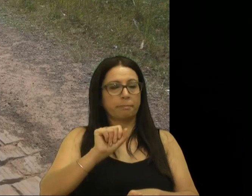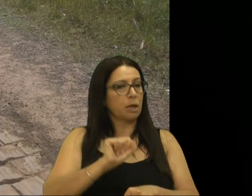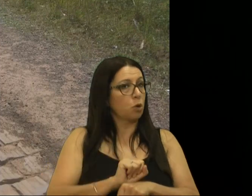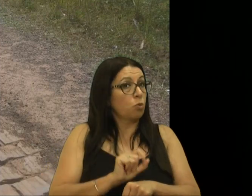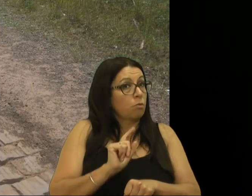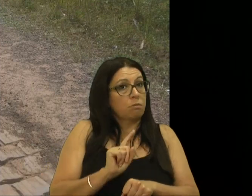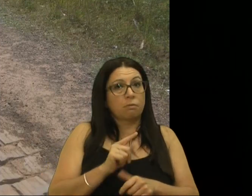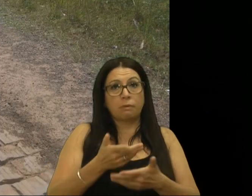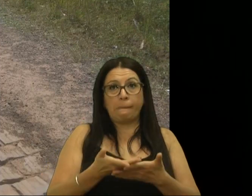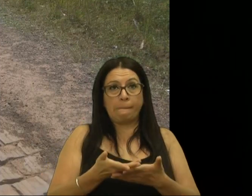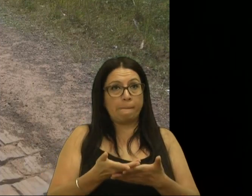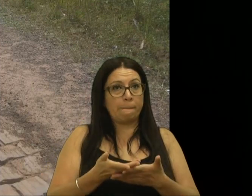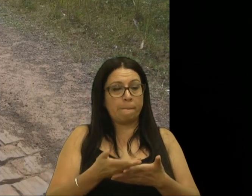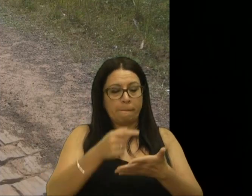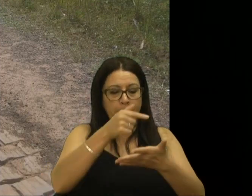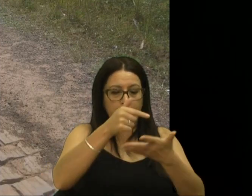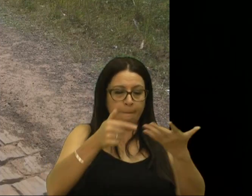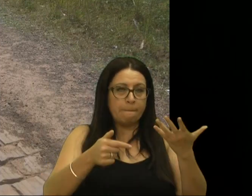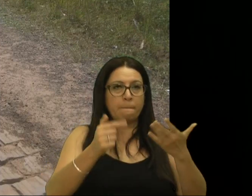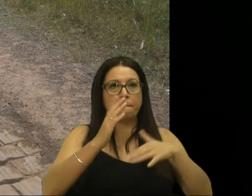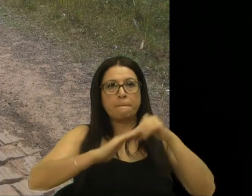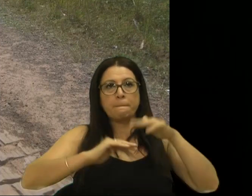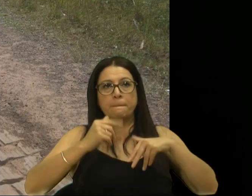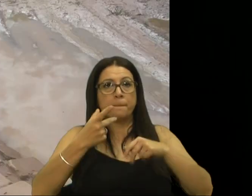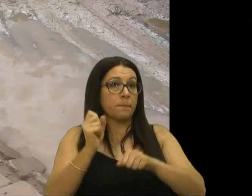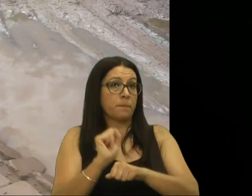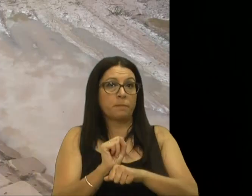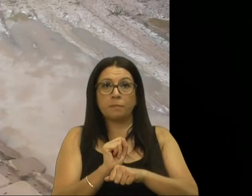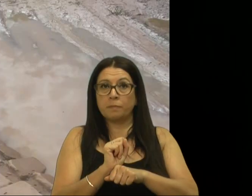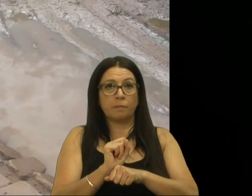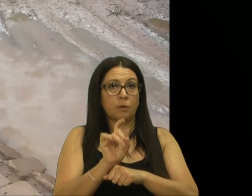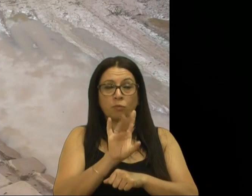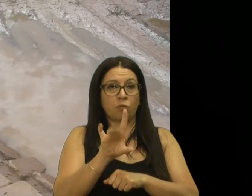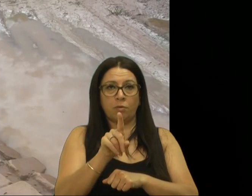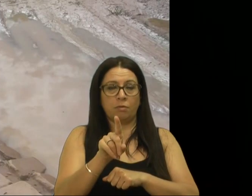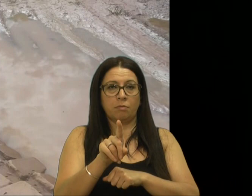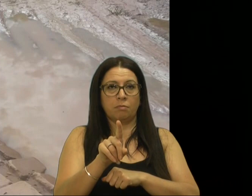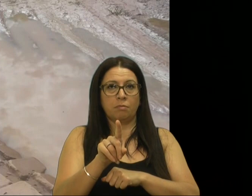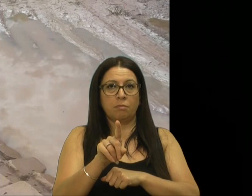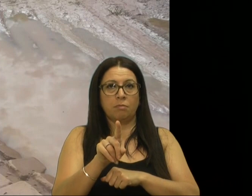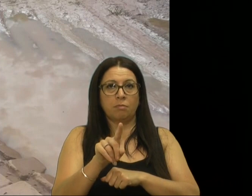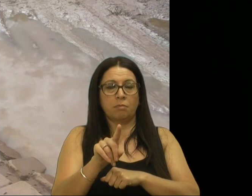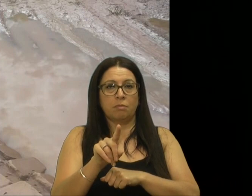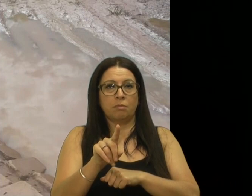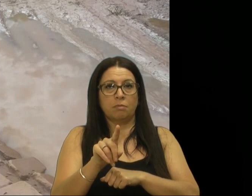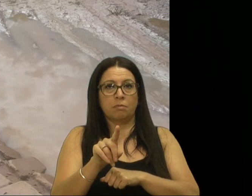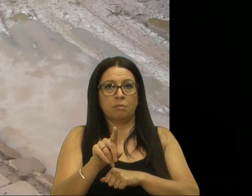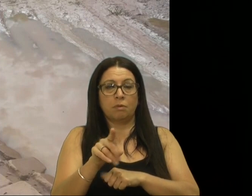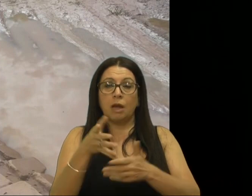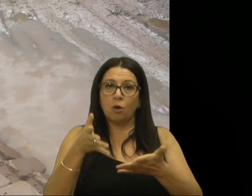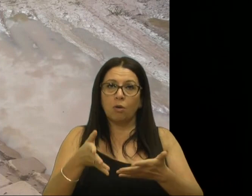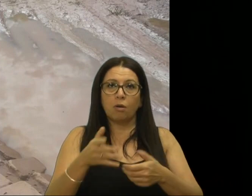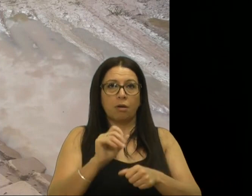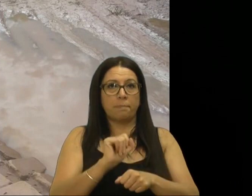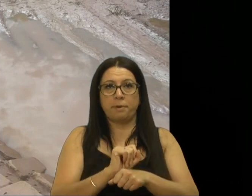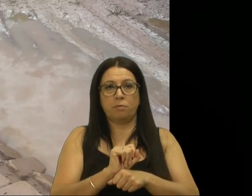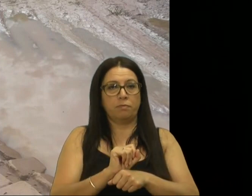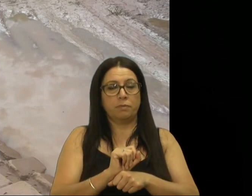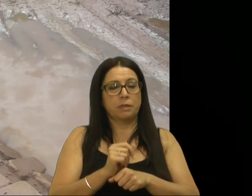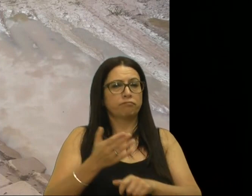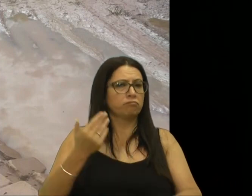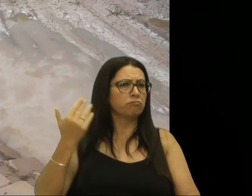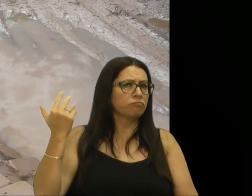porque tantas obras param. Não é só essas obras que, muitas vezes, é agora que parou. Lá